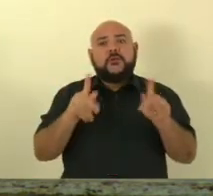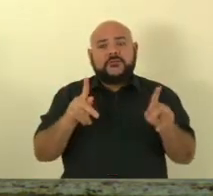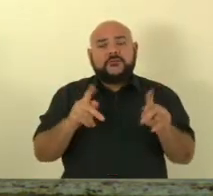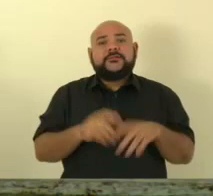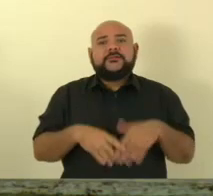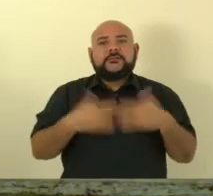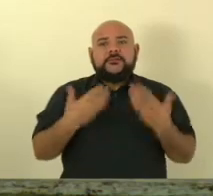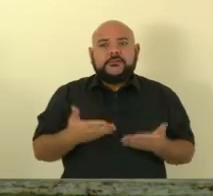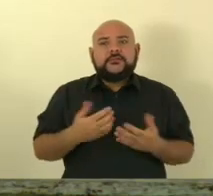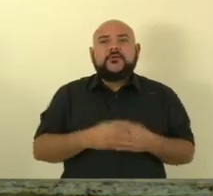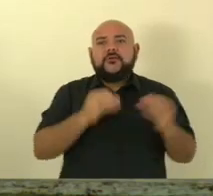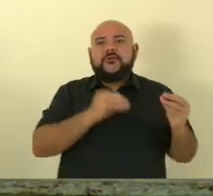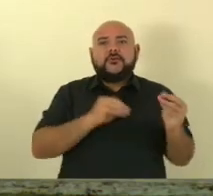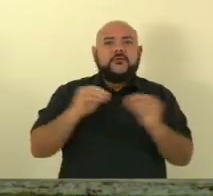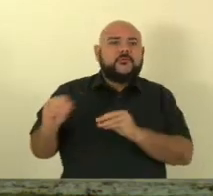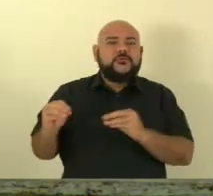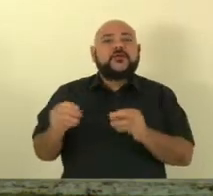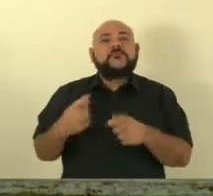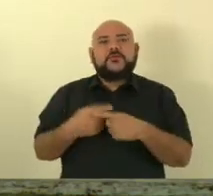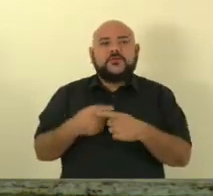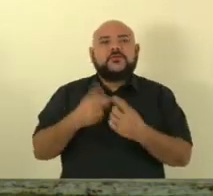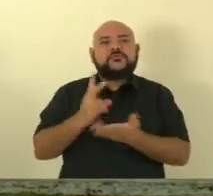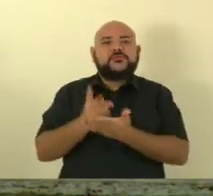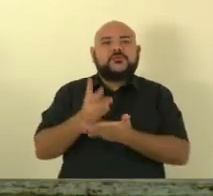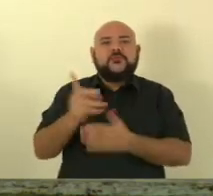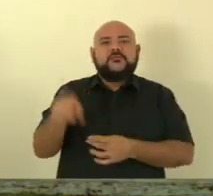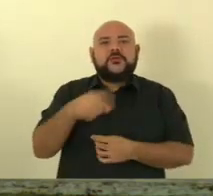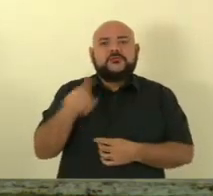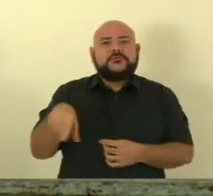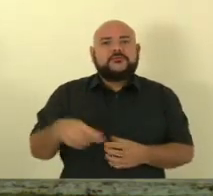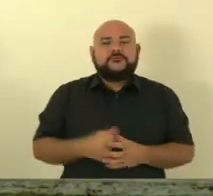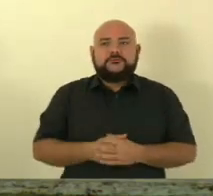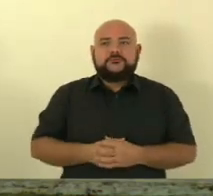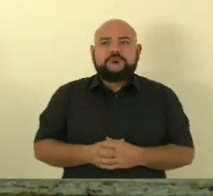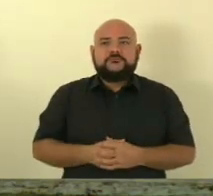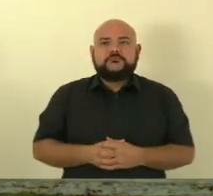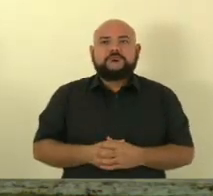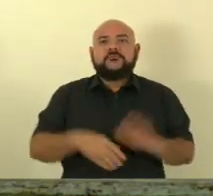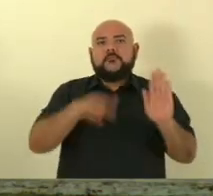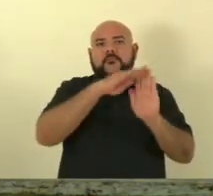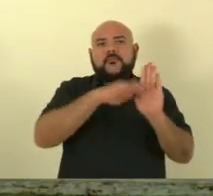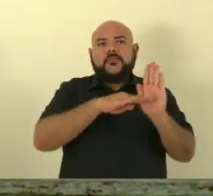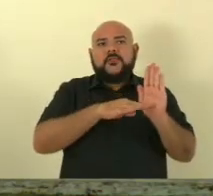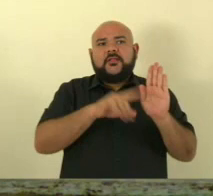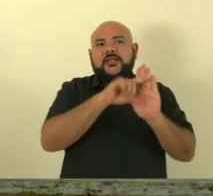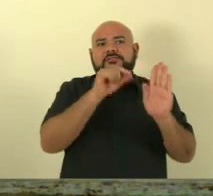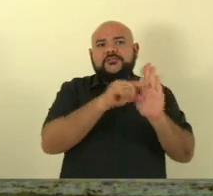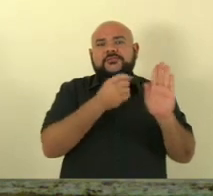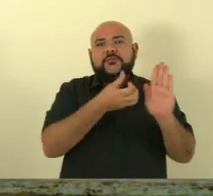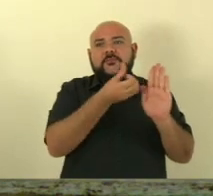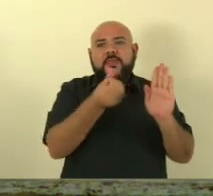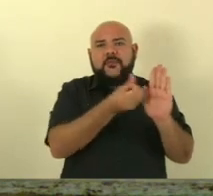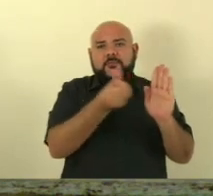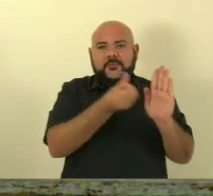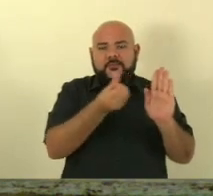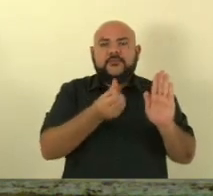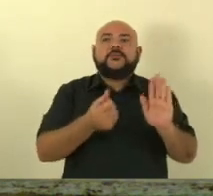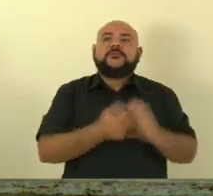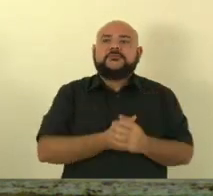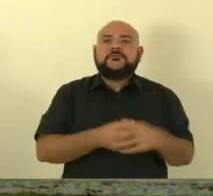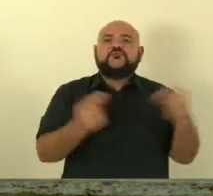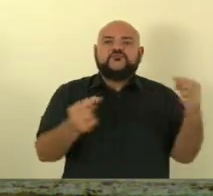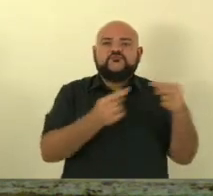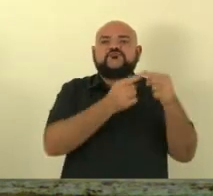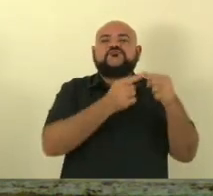em virtude do veto. Na forma do artigo 66, parágrafo 6º da Constituição Estadual. Então,